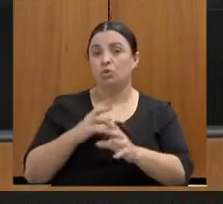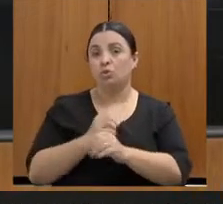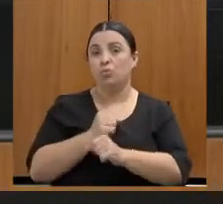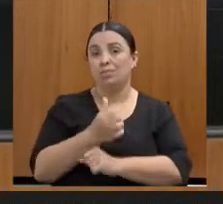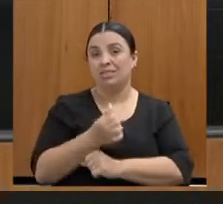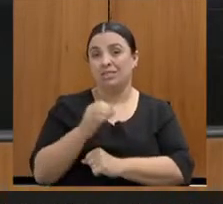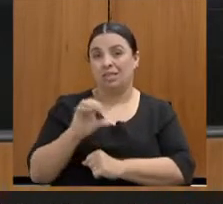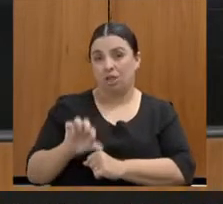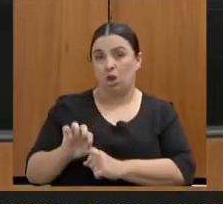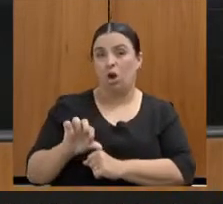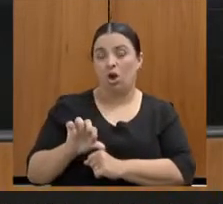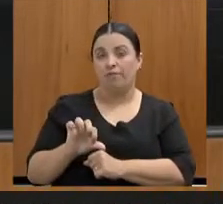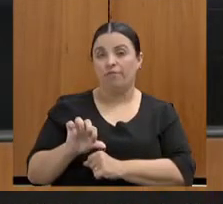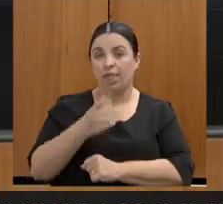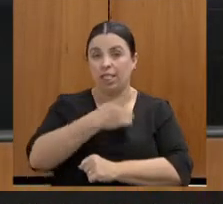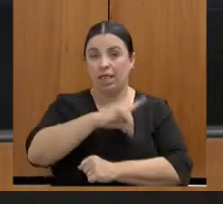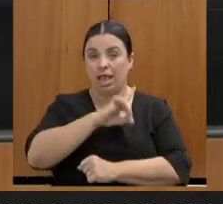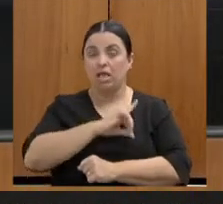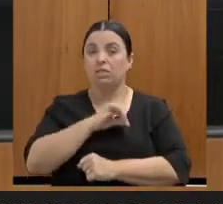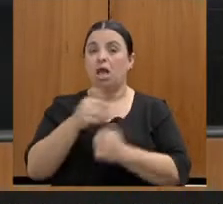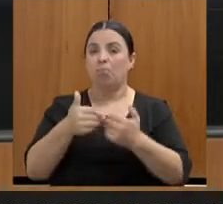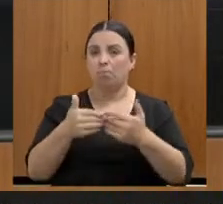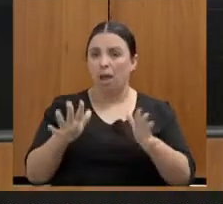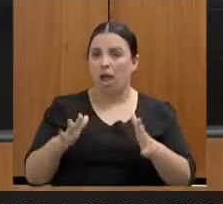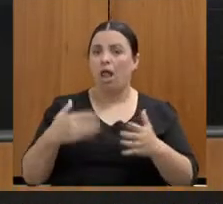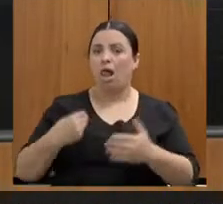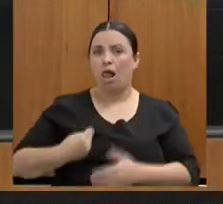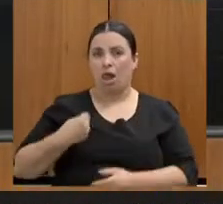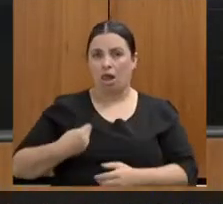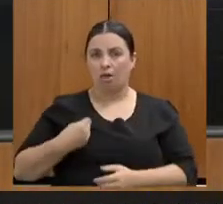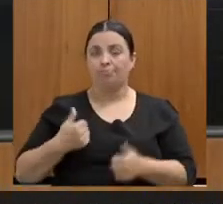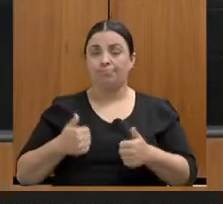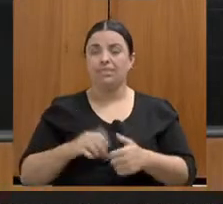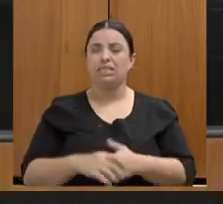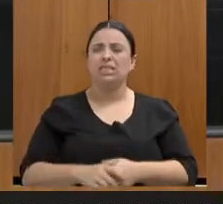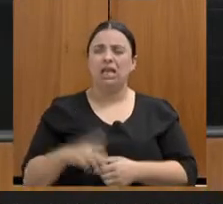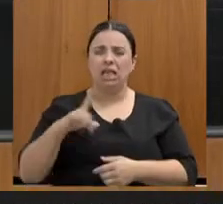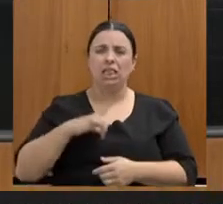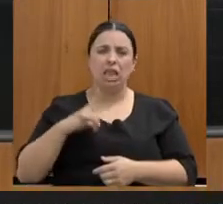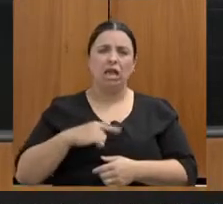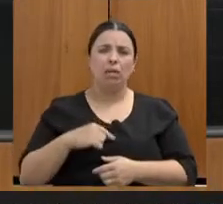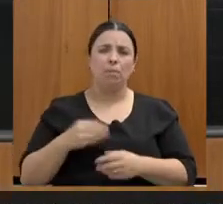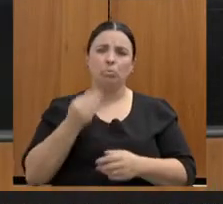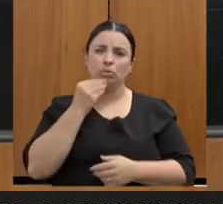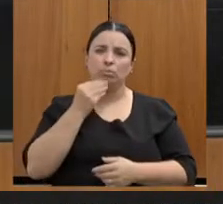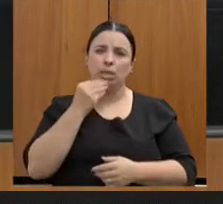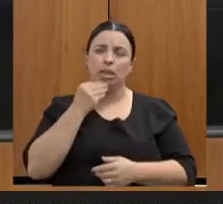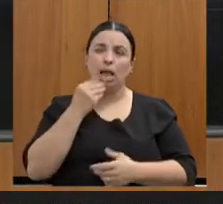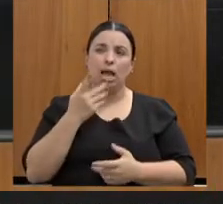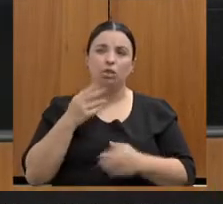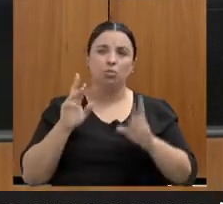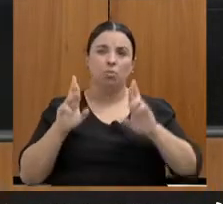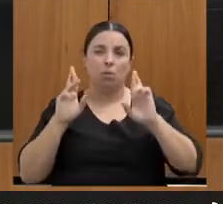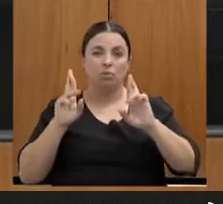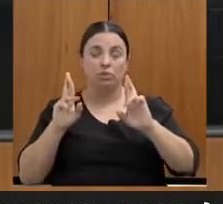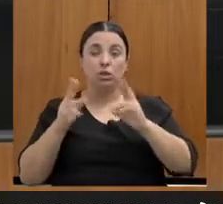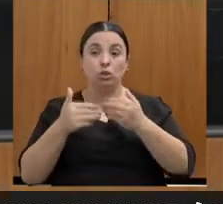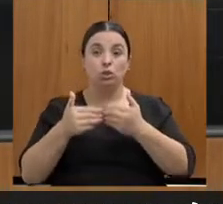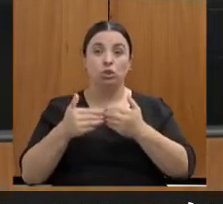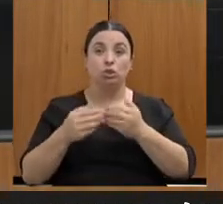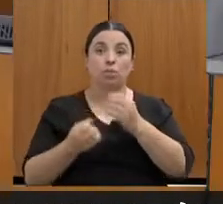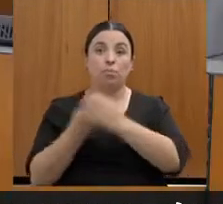unidades em funcionamento, das DEANs. Há previsão de aplicação? Quantas e em qual prazo?